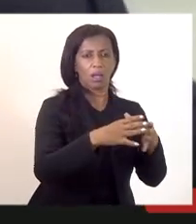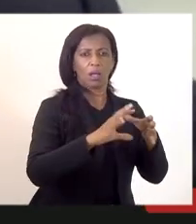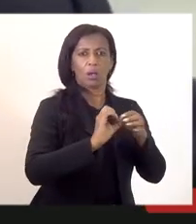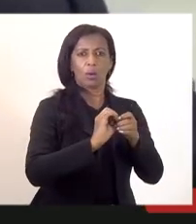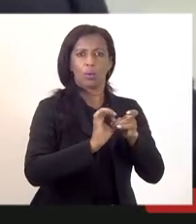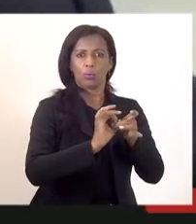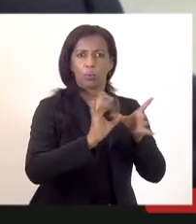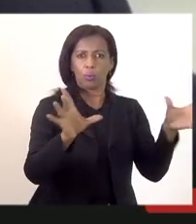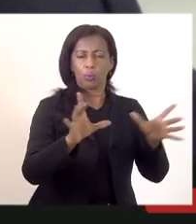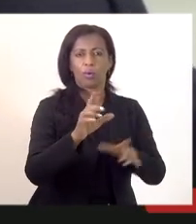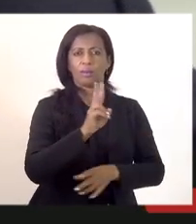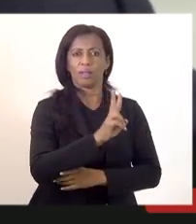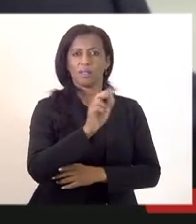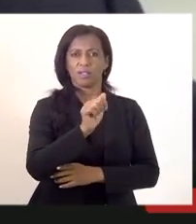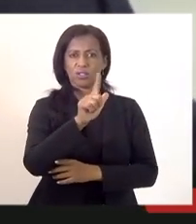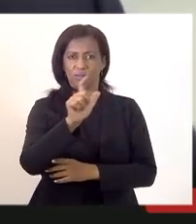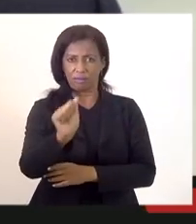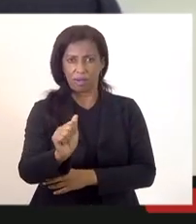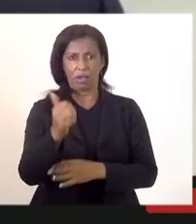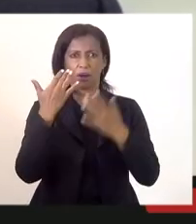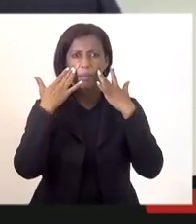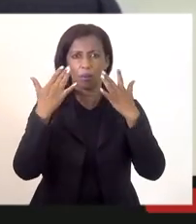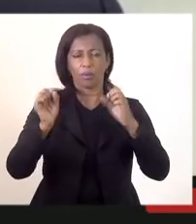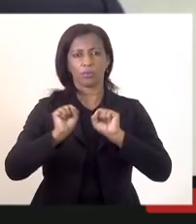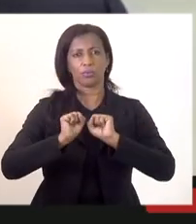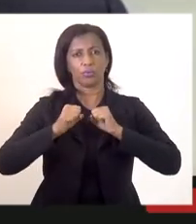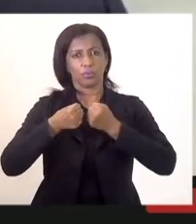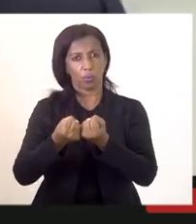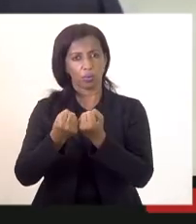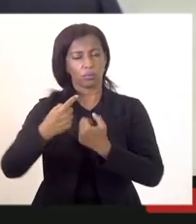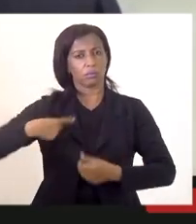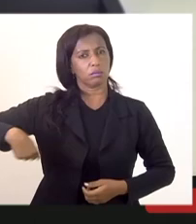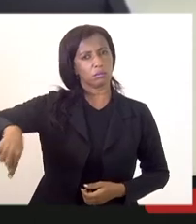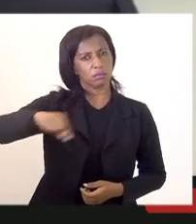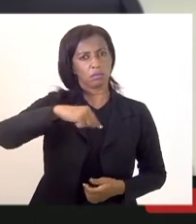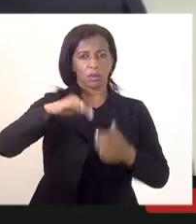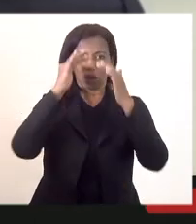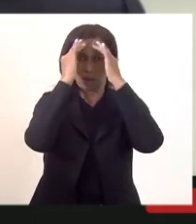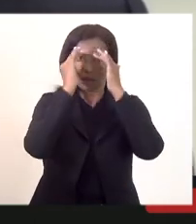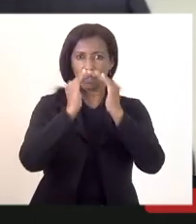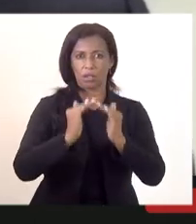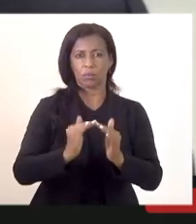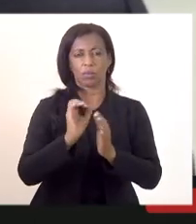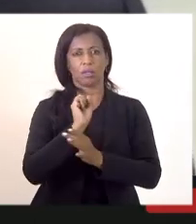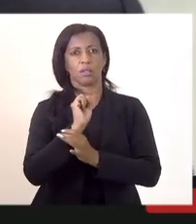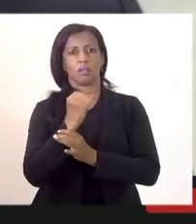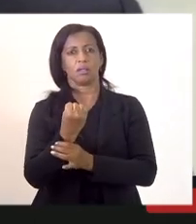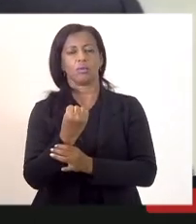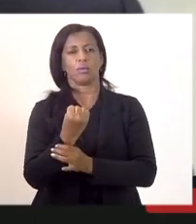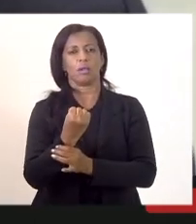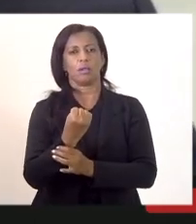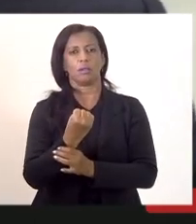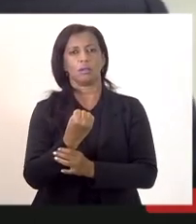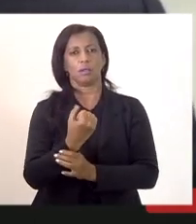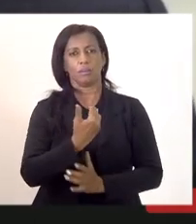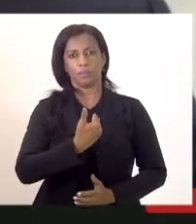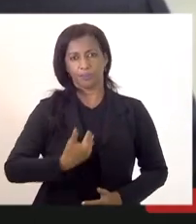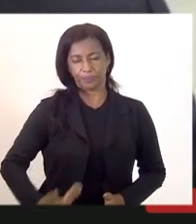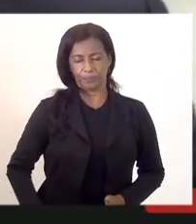vagas demonstra o esforço para que a gente possa respeitar a segurança jurídica do concurso público